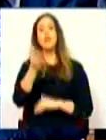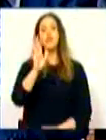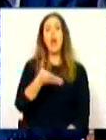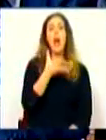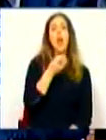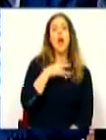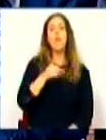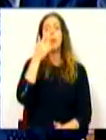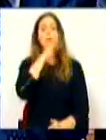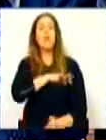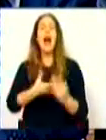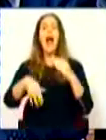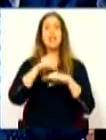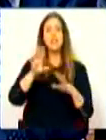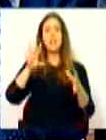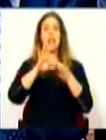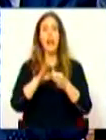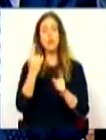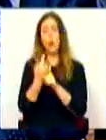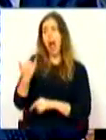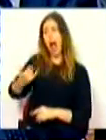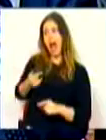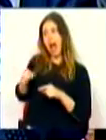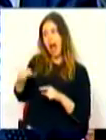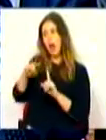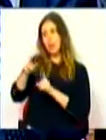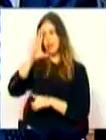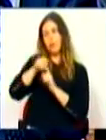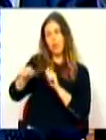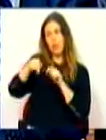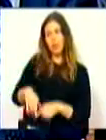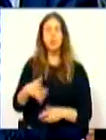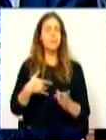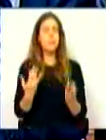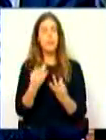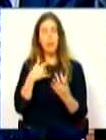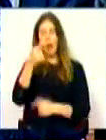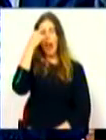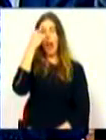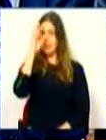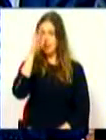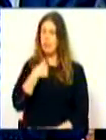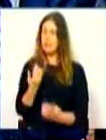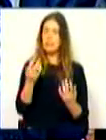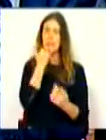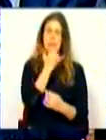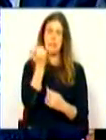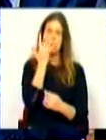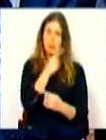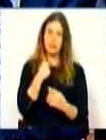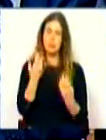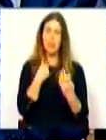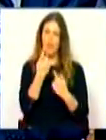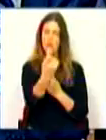de 9 mil profissionais relativamente àquilo que existia no início desta legislatura e temos bem consciência que infelizmente ainda há